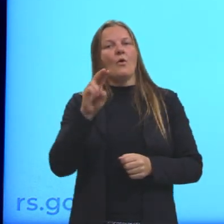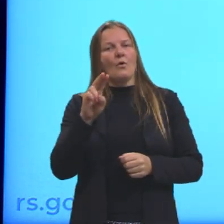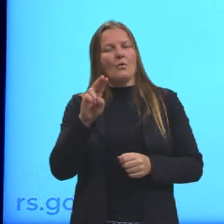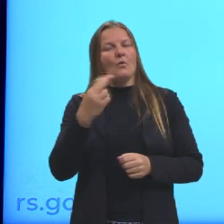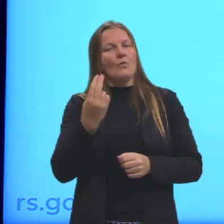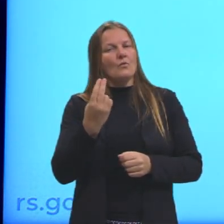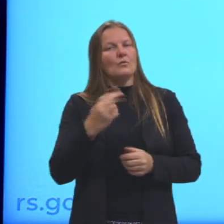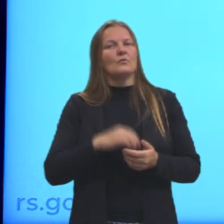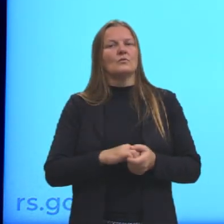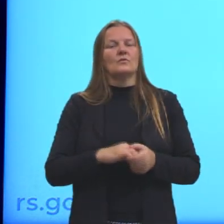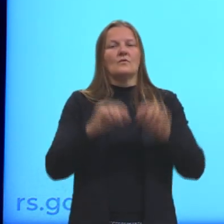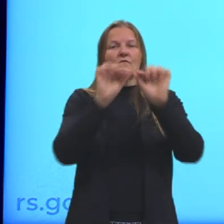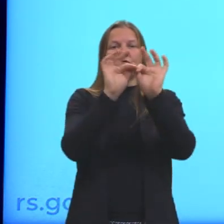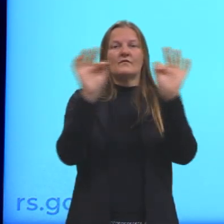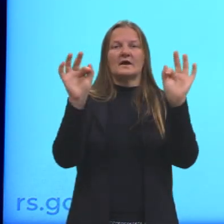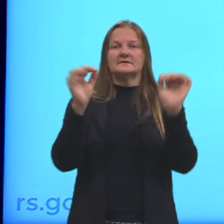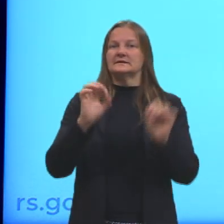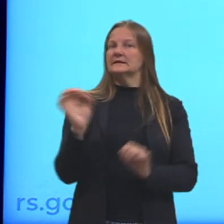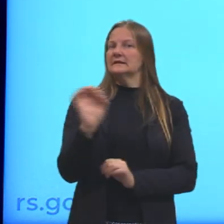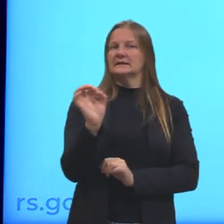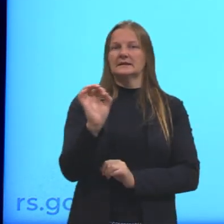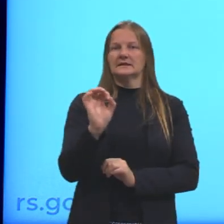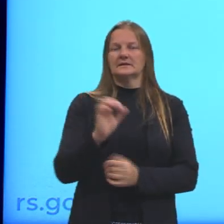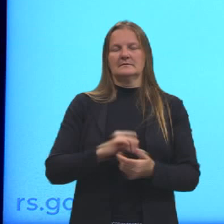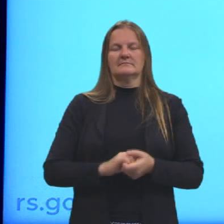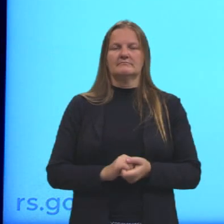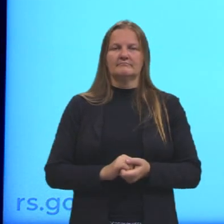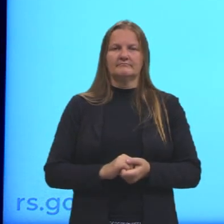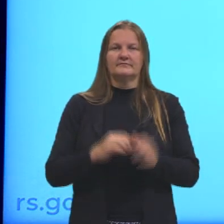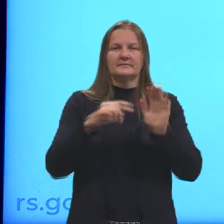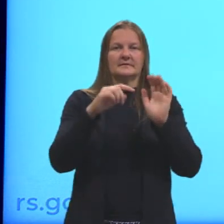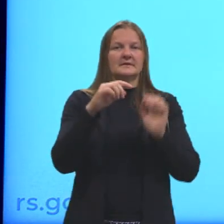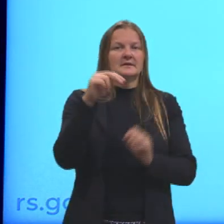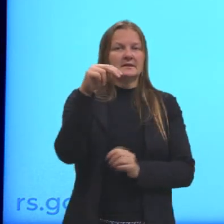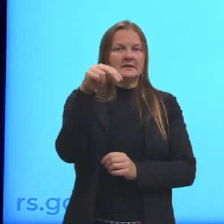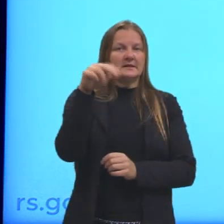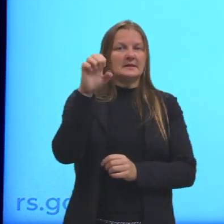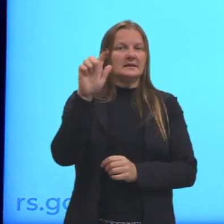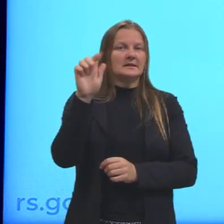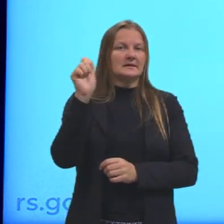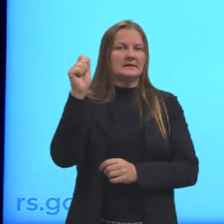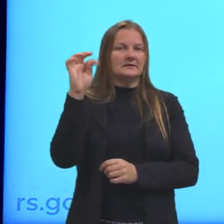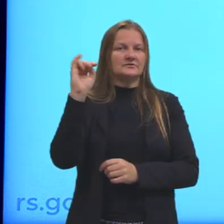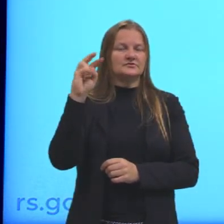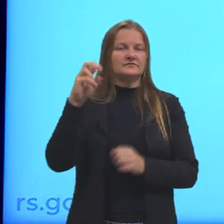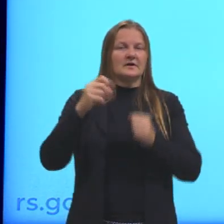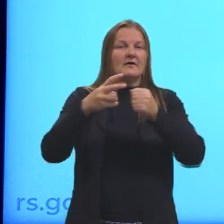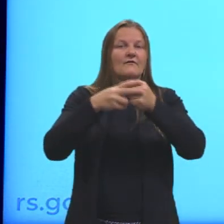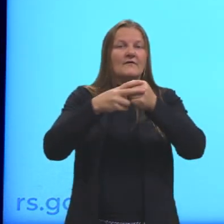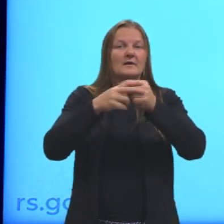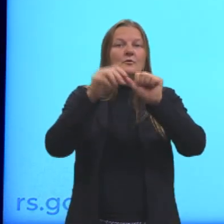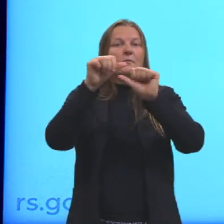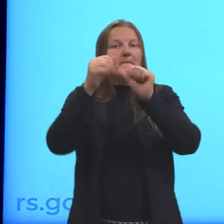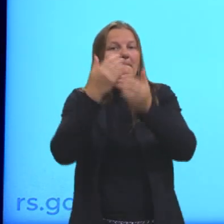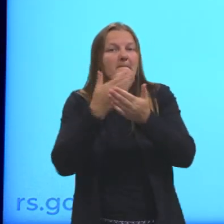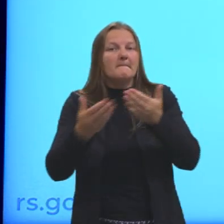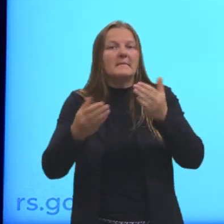tenho uma frase negativa. E aí o meu verbo, ele perde essas modificações.